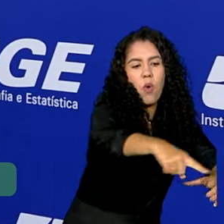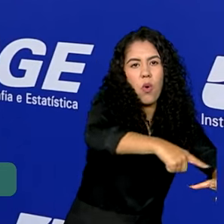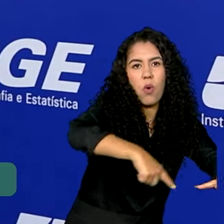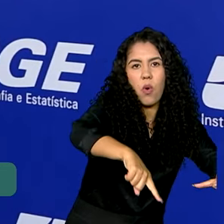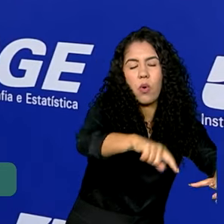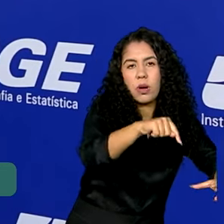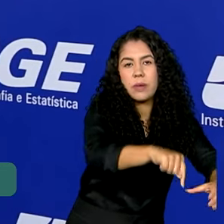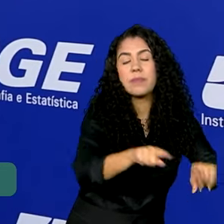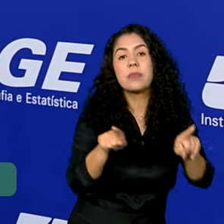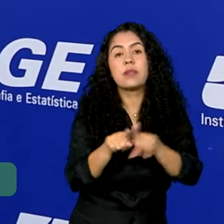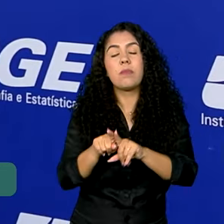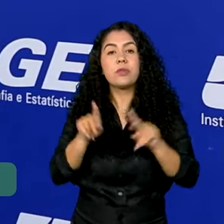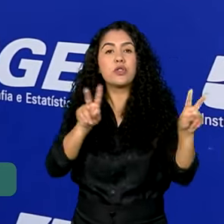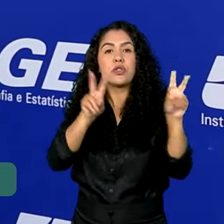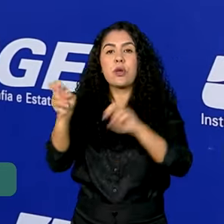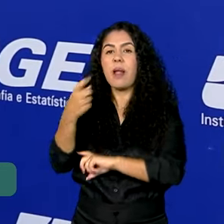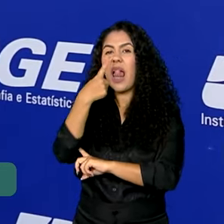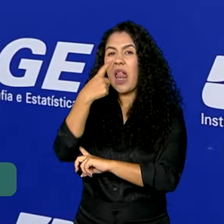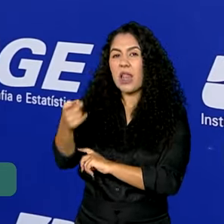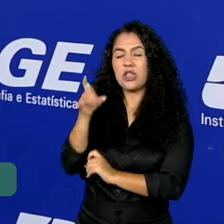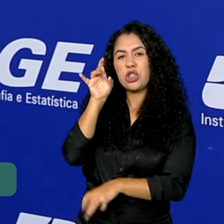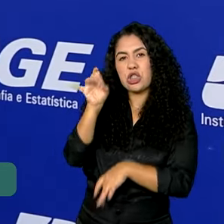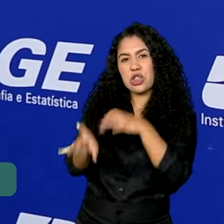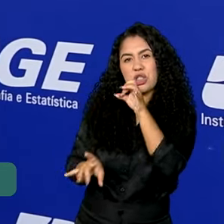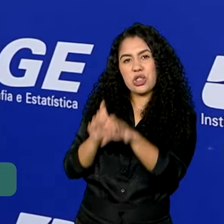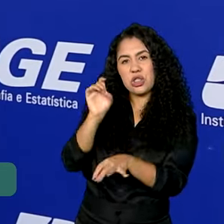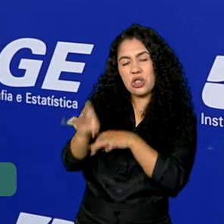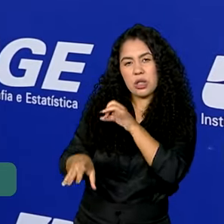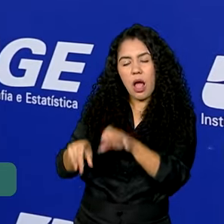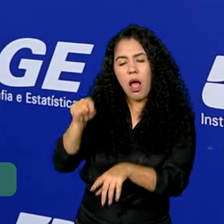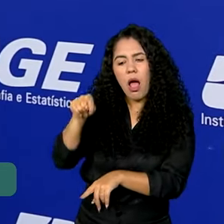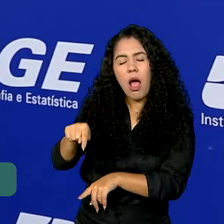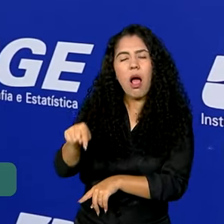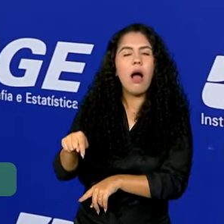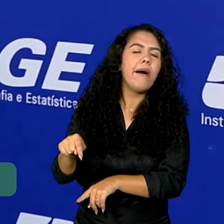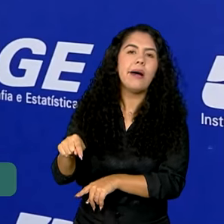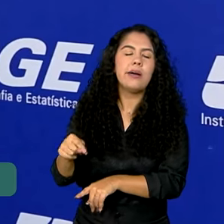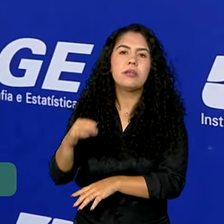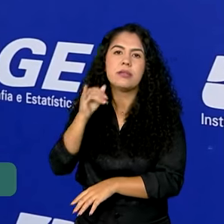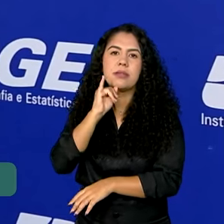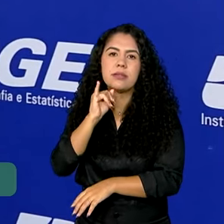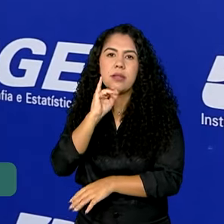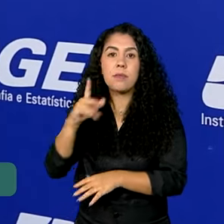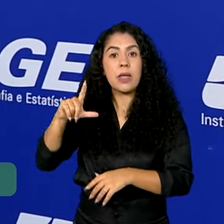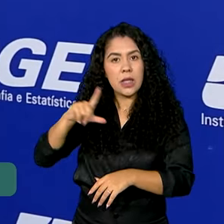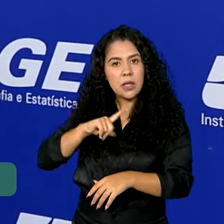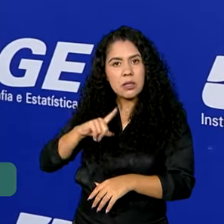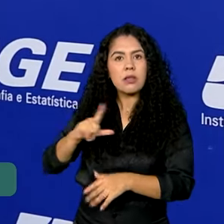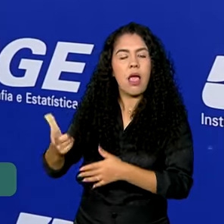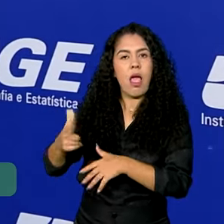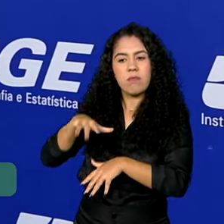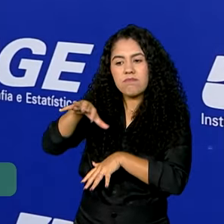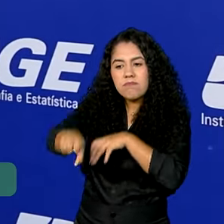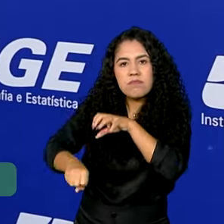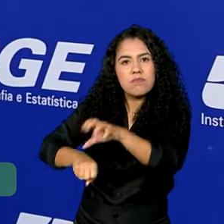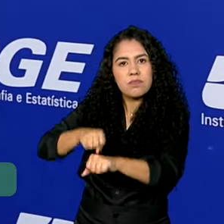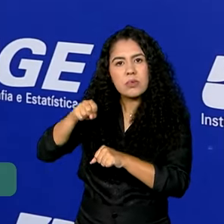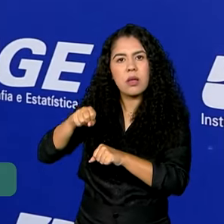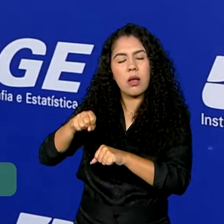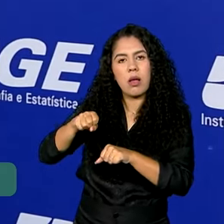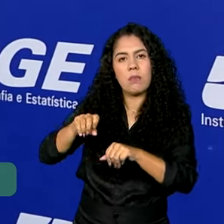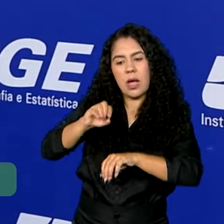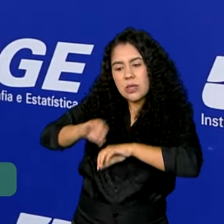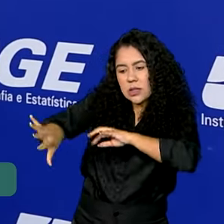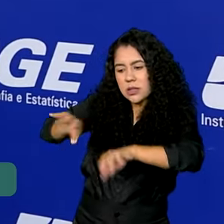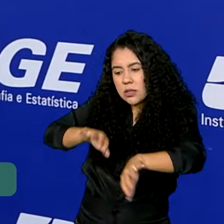considerado um domicílio numa situação de maior adequabilidade quando a gente está numa situação de coleta direta ou indireta pelo serviço